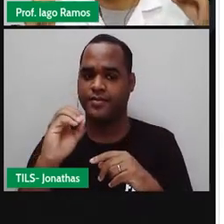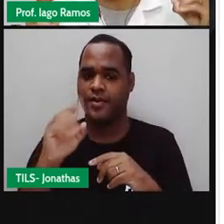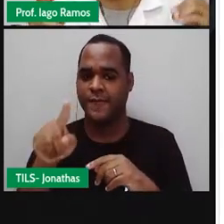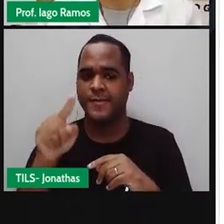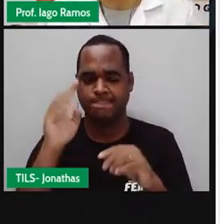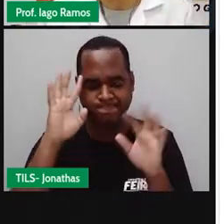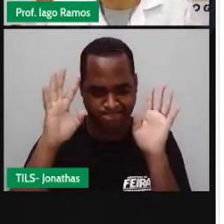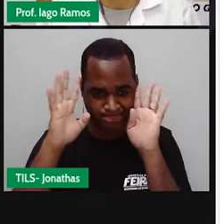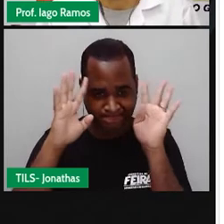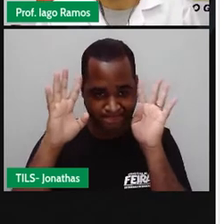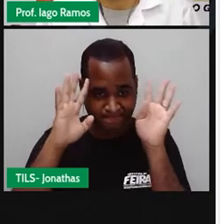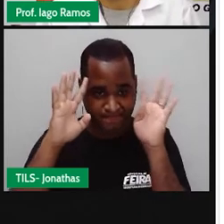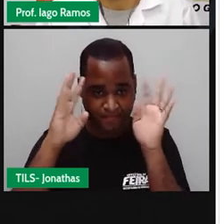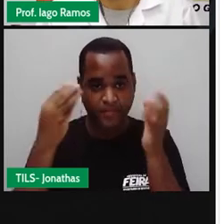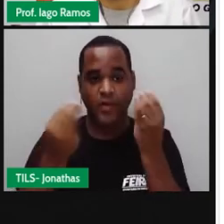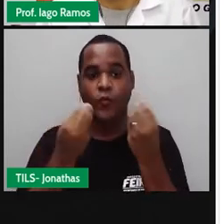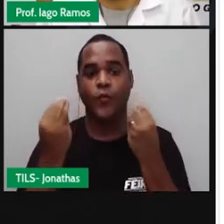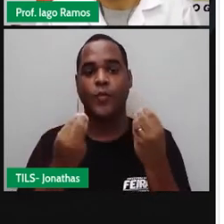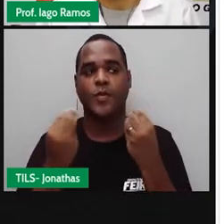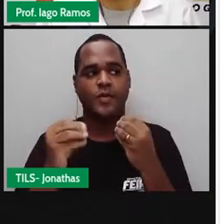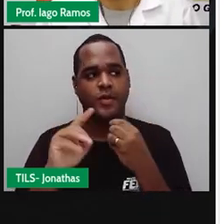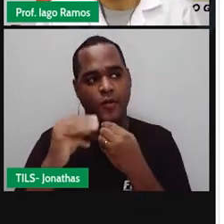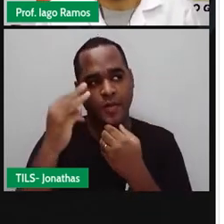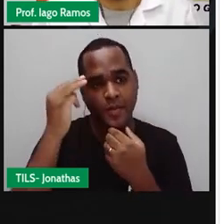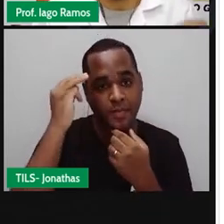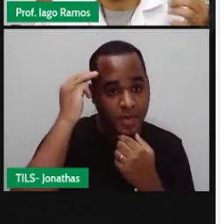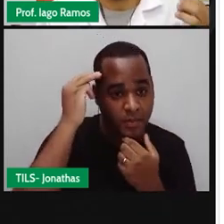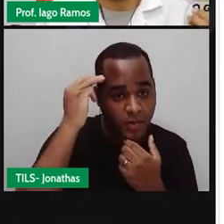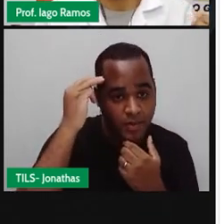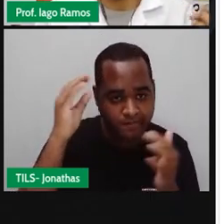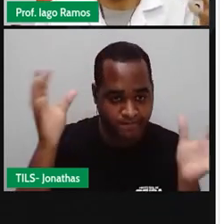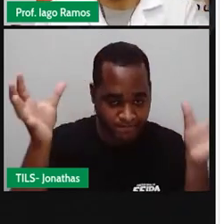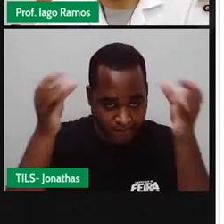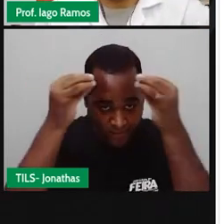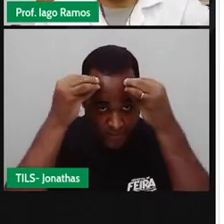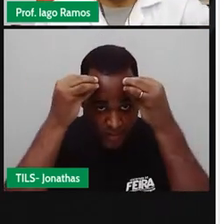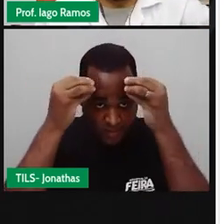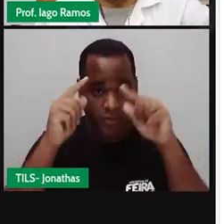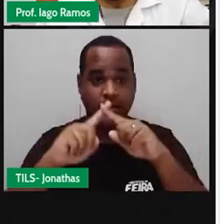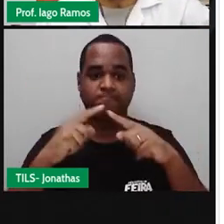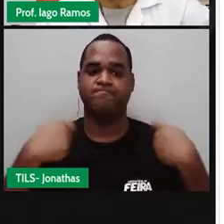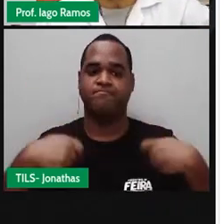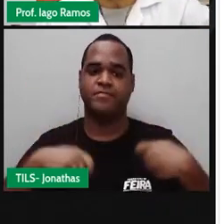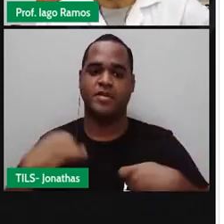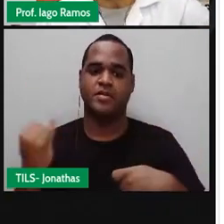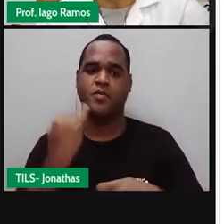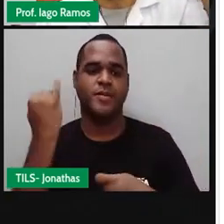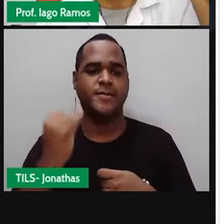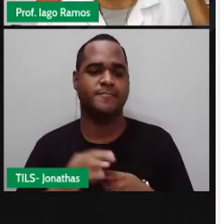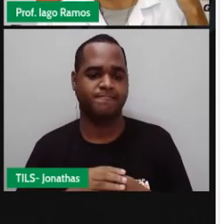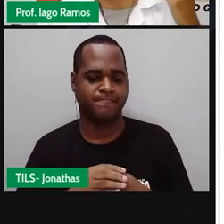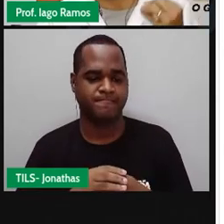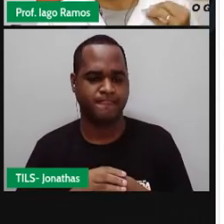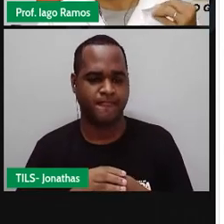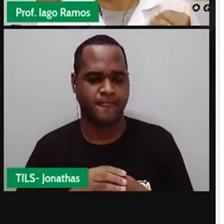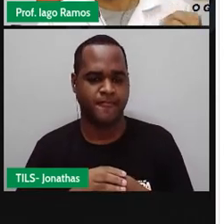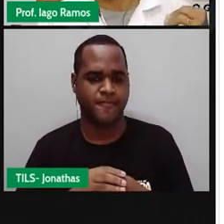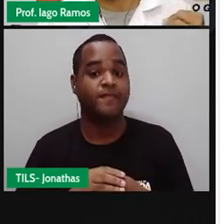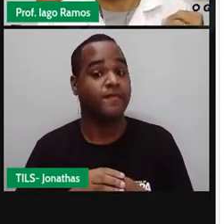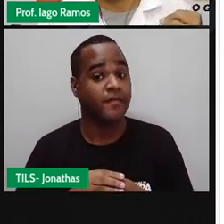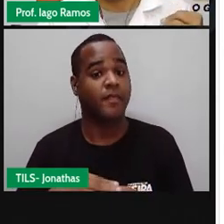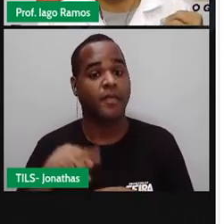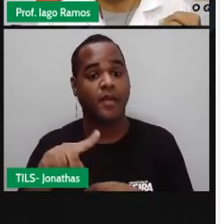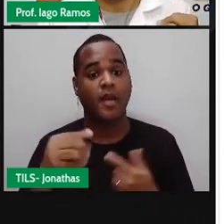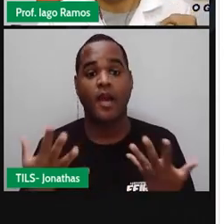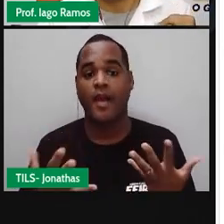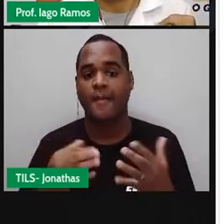a construir aí na sua memória o seguinte. Temperaturas acima de zero são temperaturas que não têm o